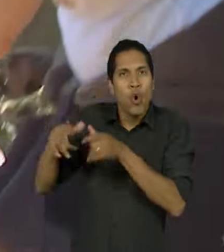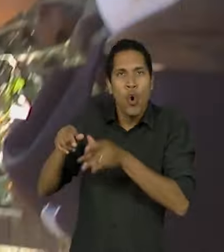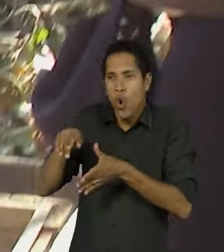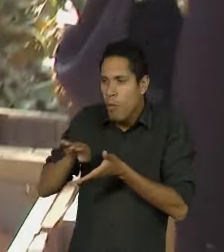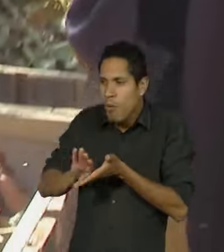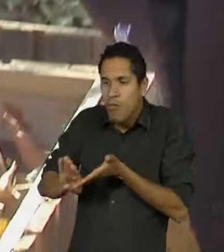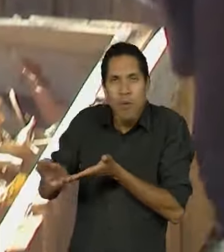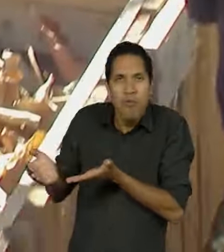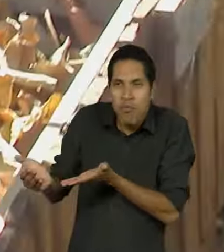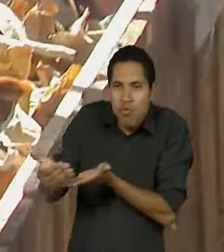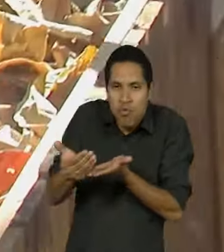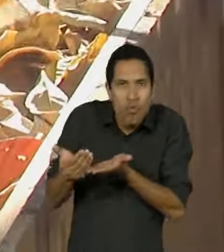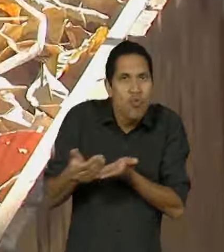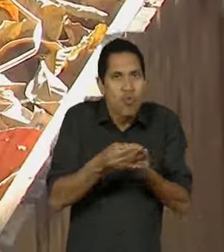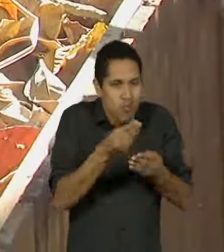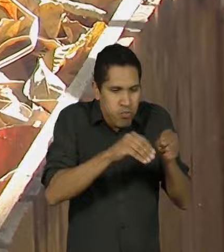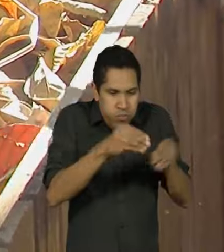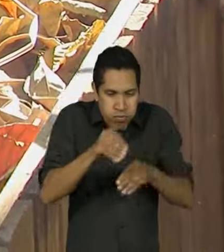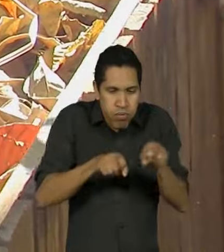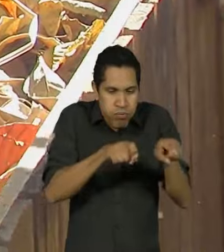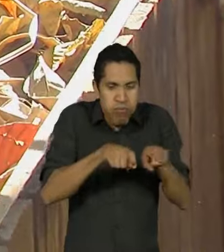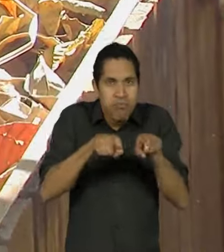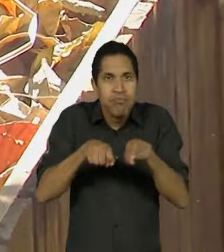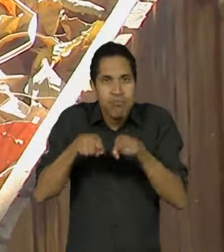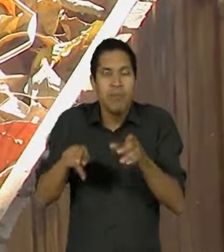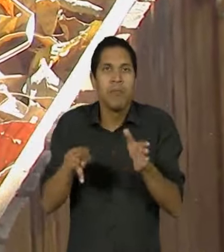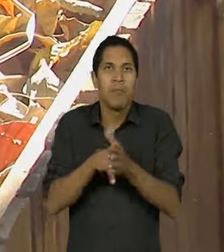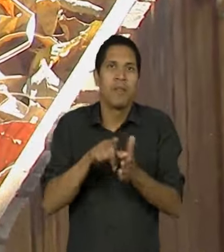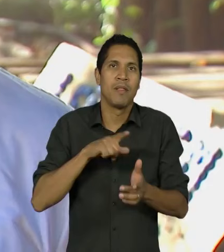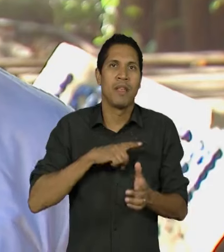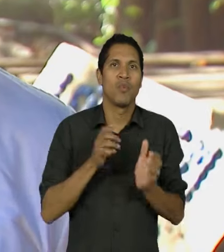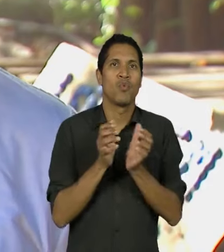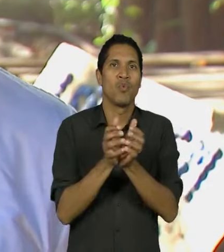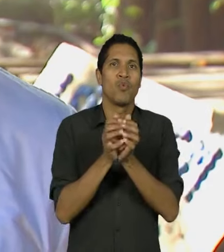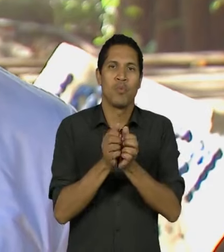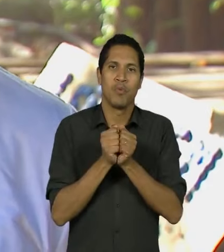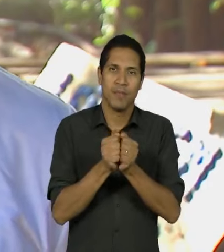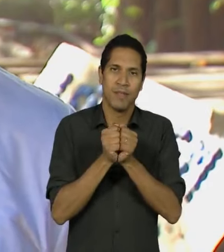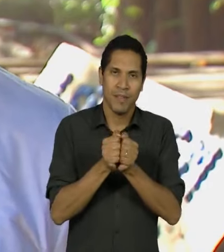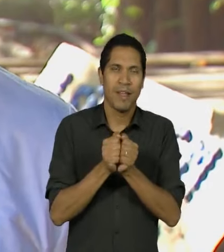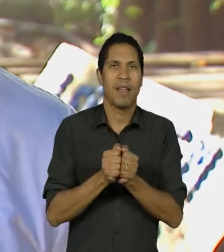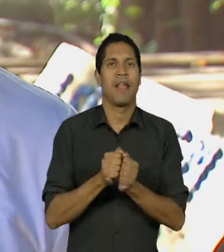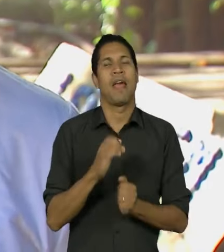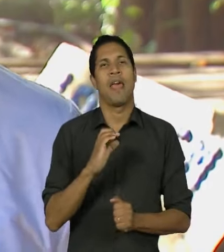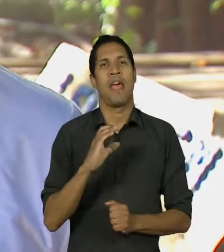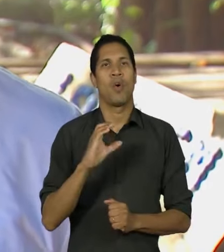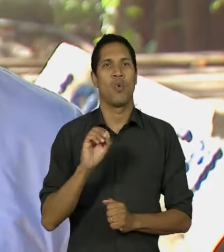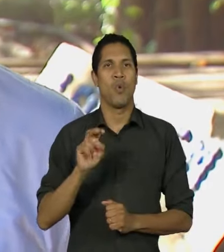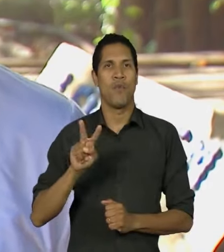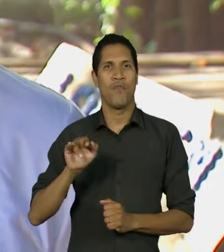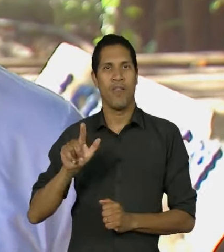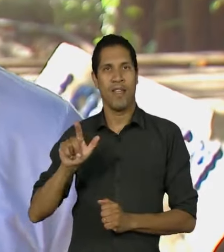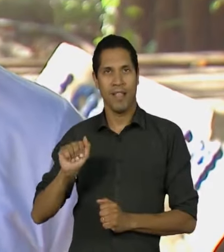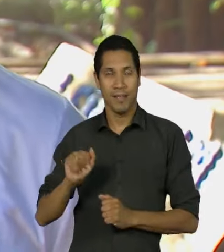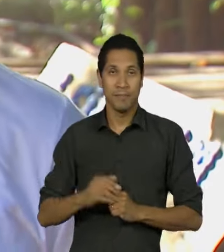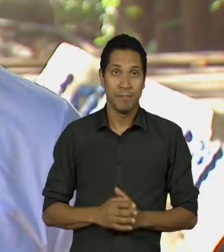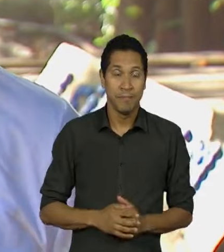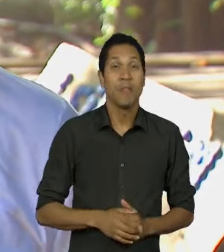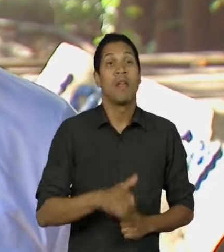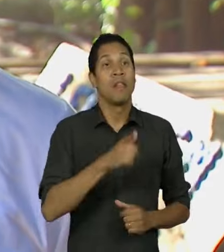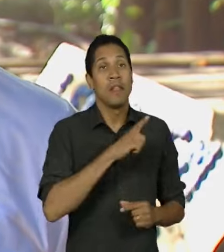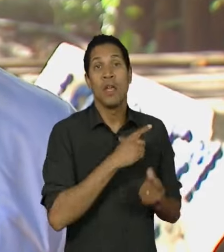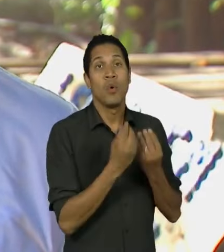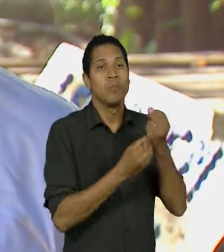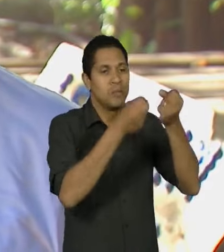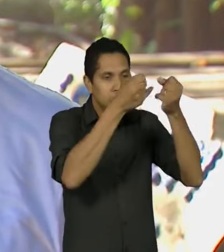projeto parceiro Smart Ecovilla. Elas recebem toda uma orientação do ciclo de compostagem, que